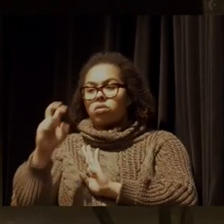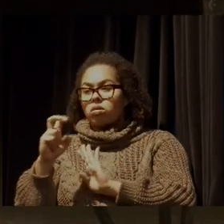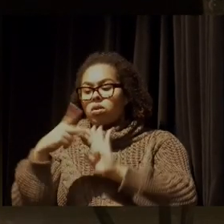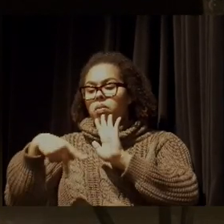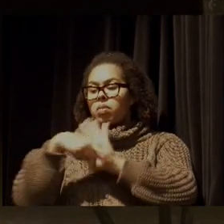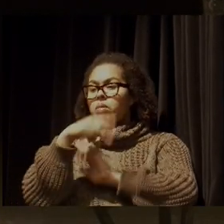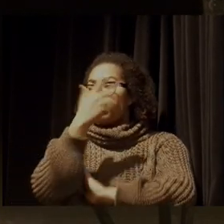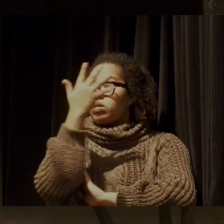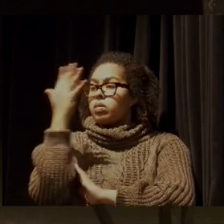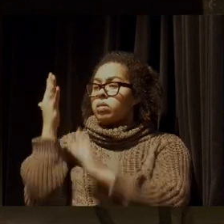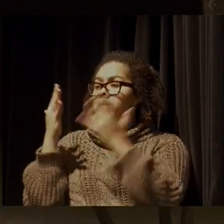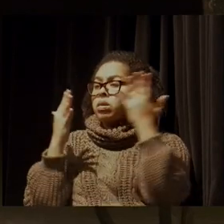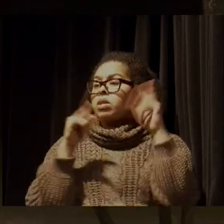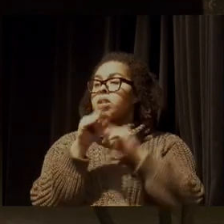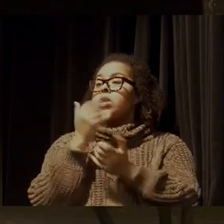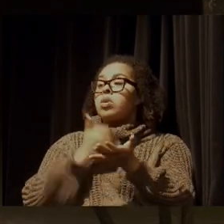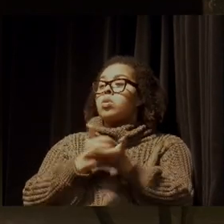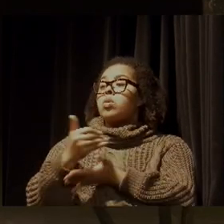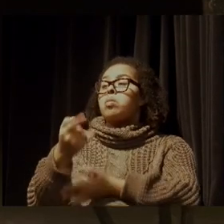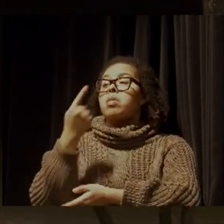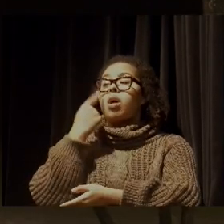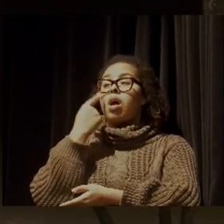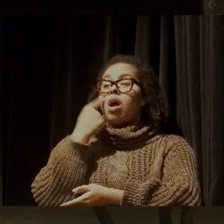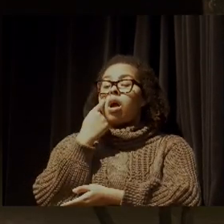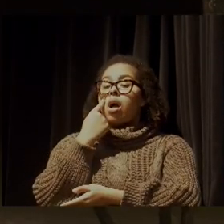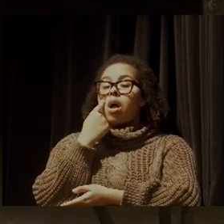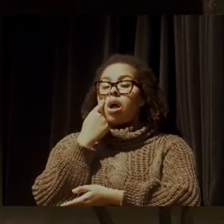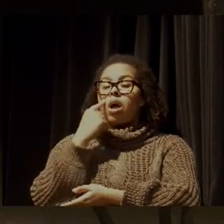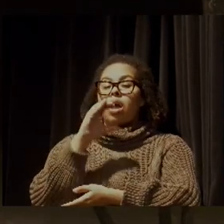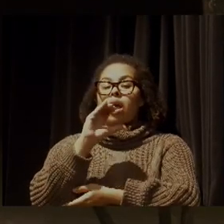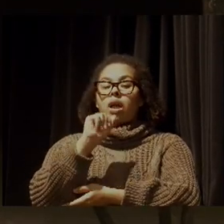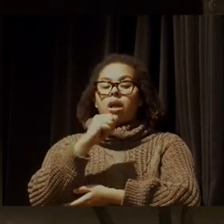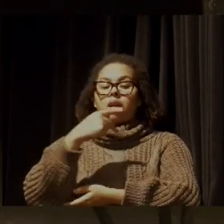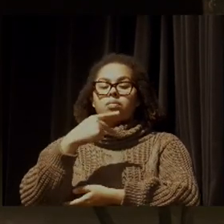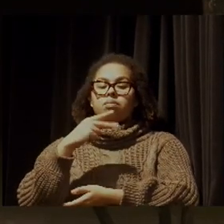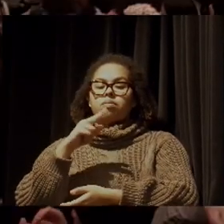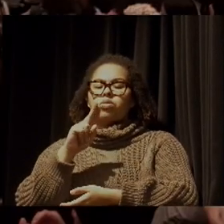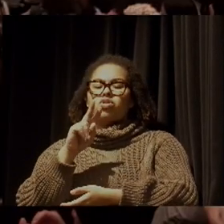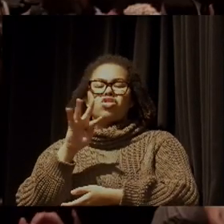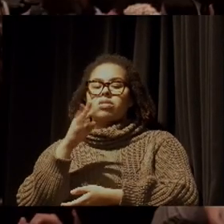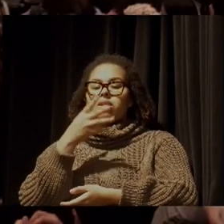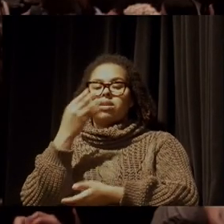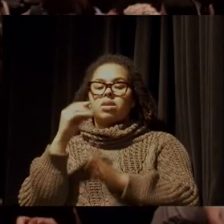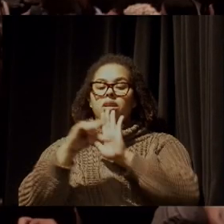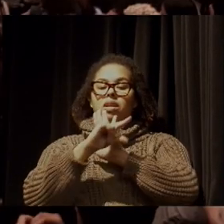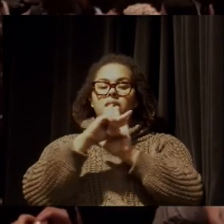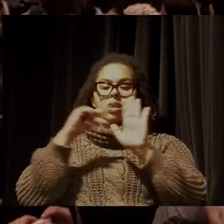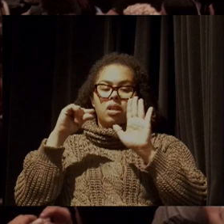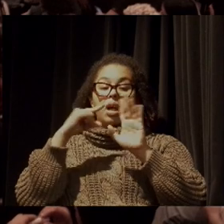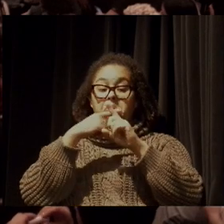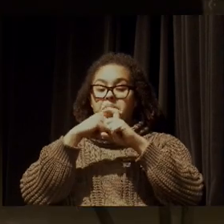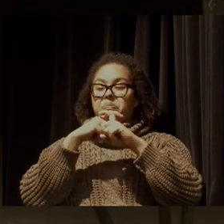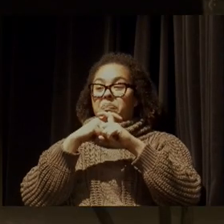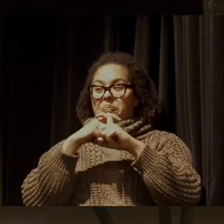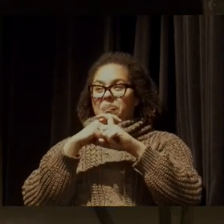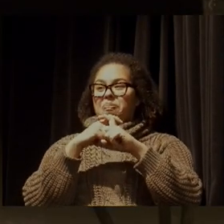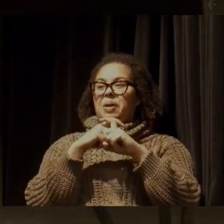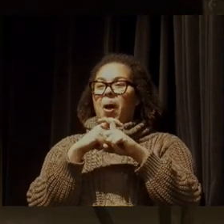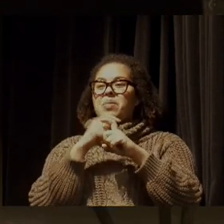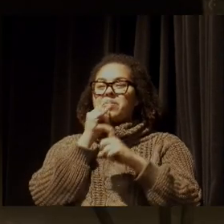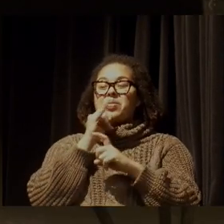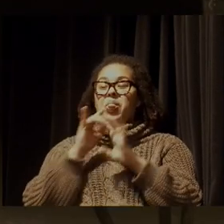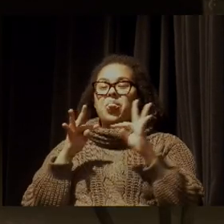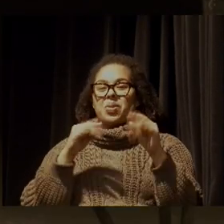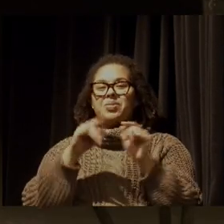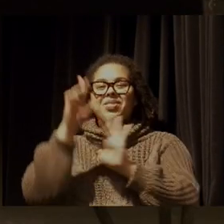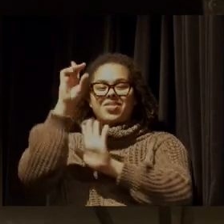ambiente. E ele começa no caput, caput é coisa de advogado, no texto principal, todos têm direito ao meio